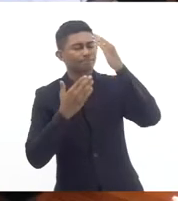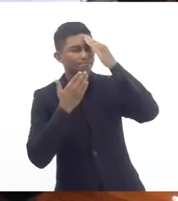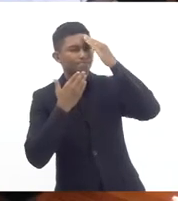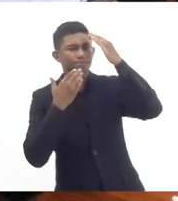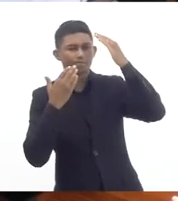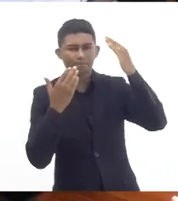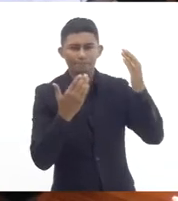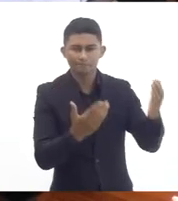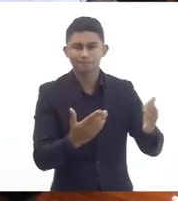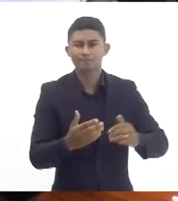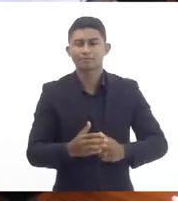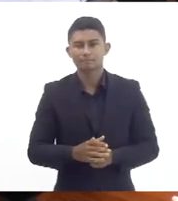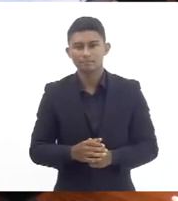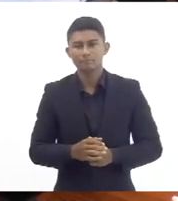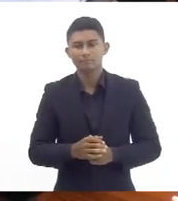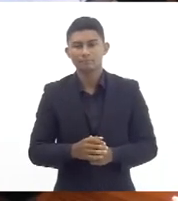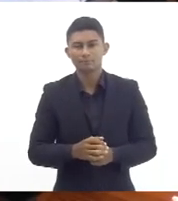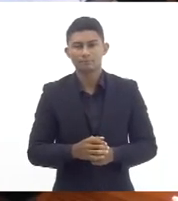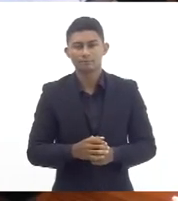primeiro claro